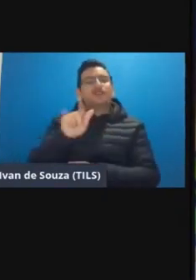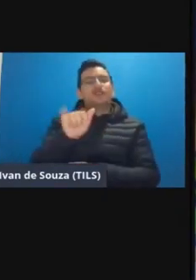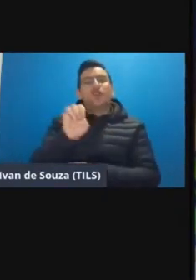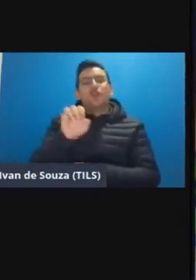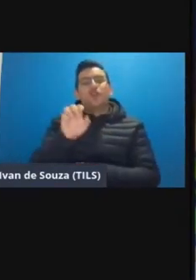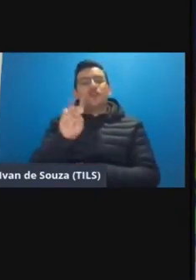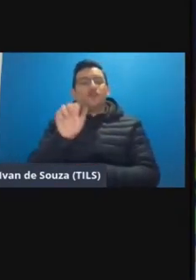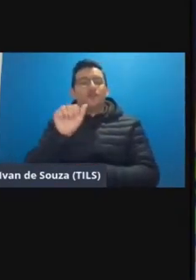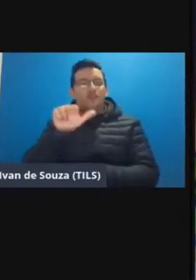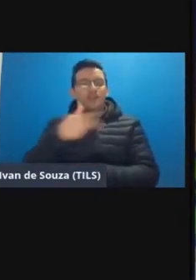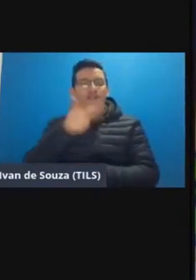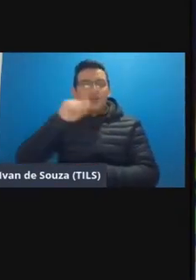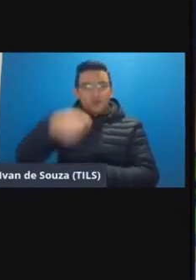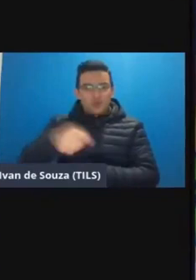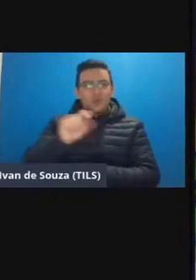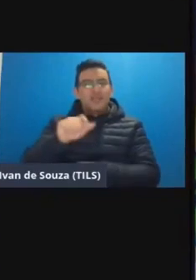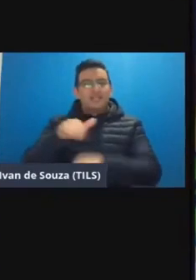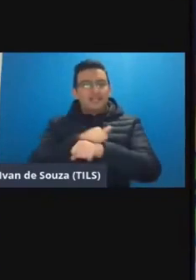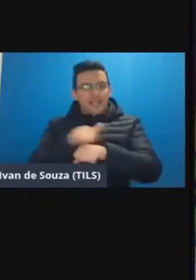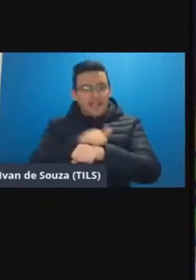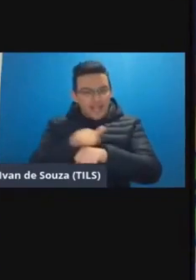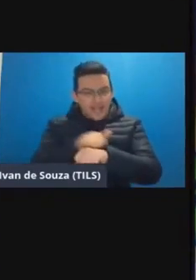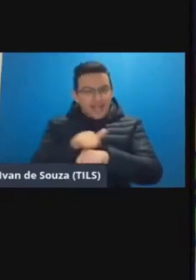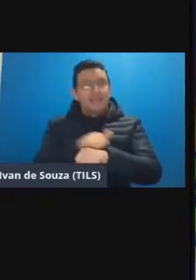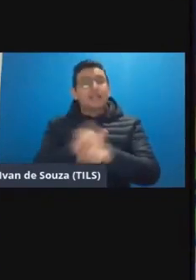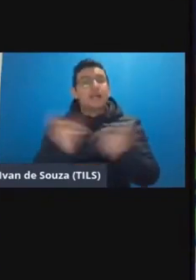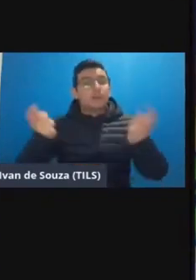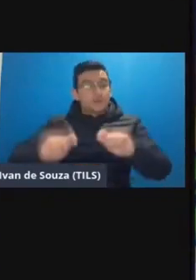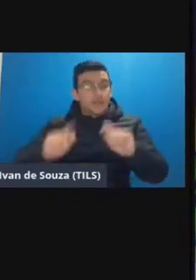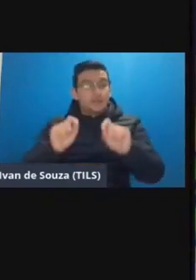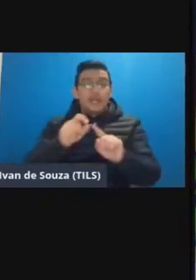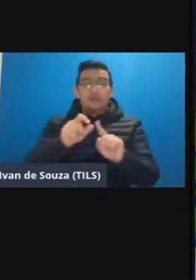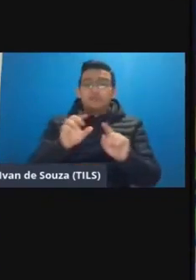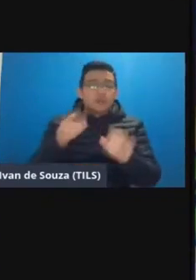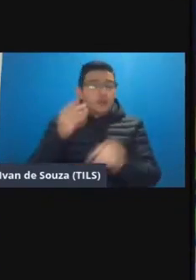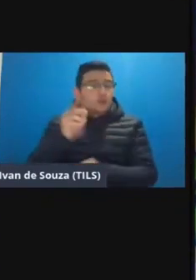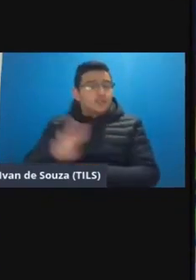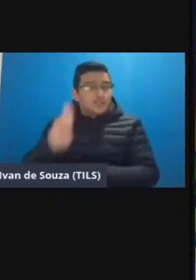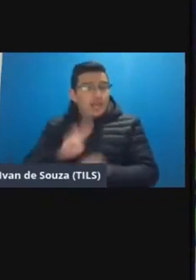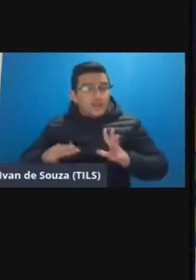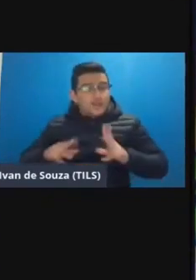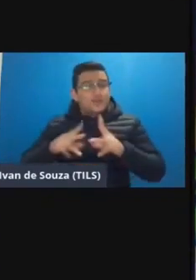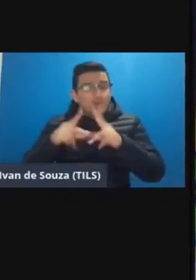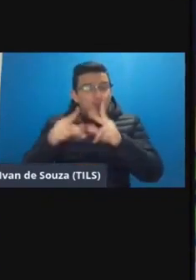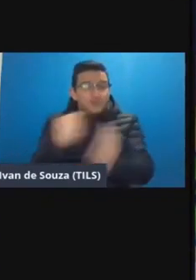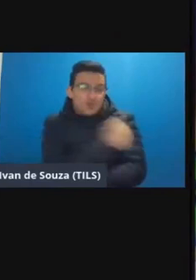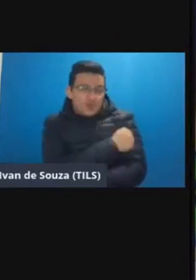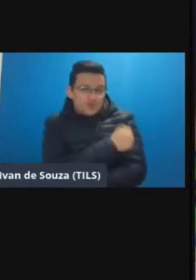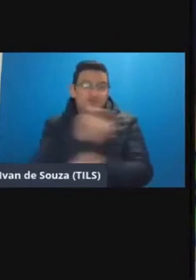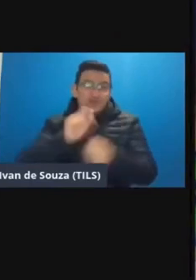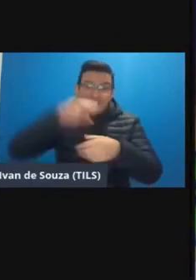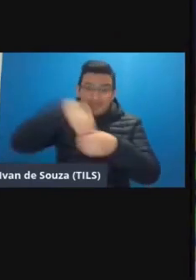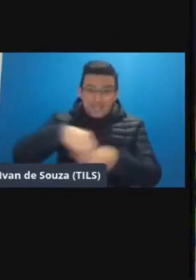conexão entre as modalidades né é a possibilidade de se personalizar de usar tudo que os estudantes fazem